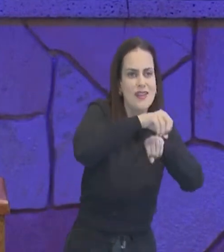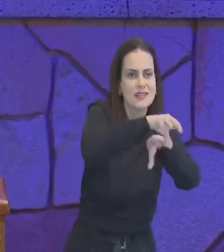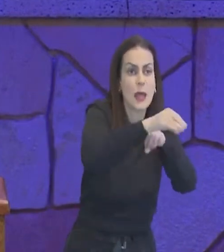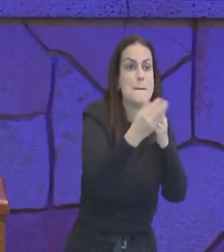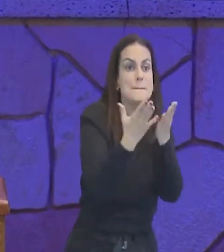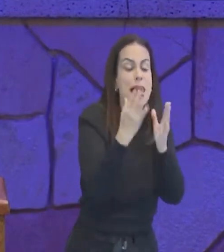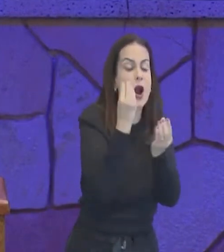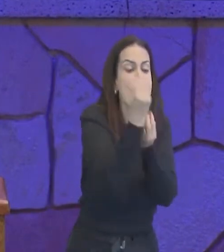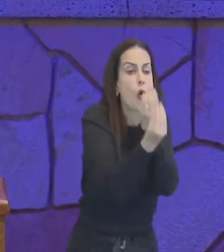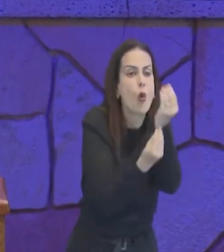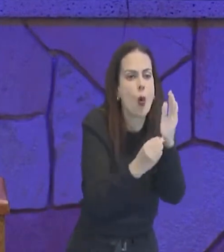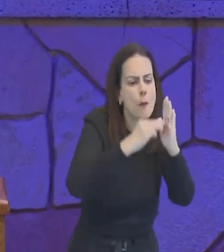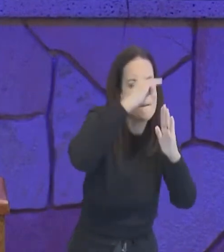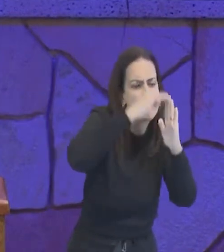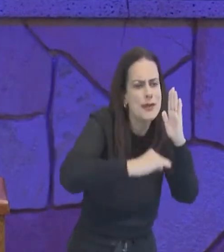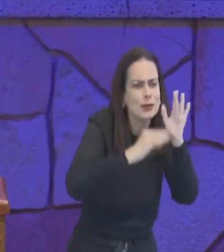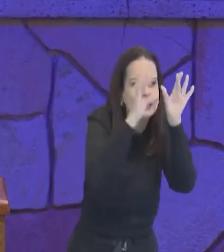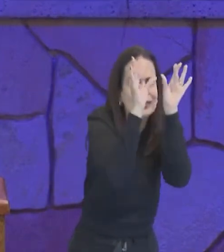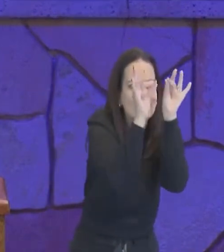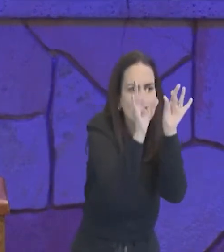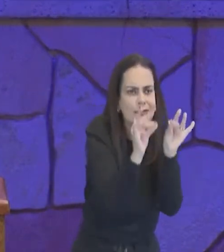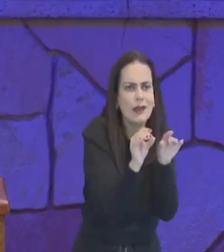instruir, como ensinar uns aos outros.